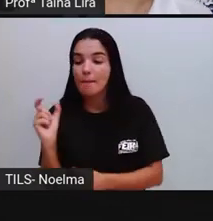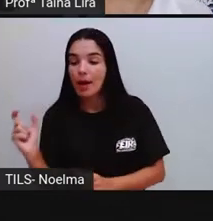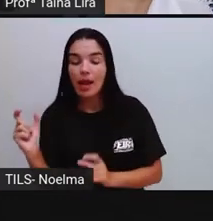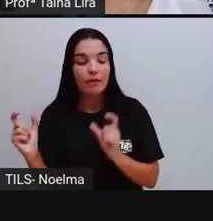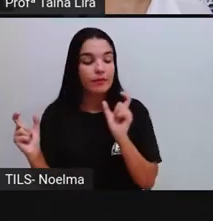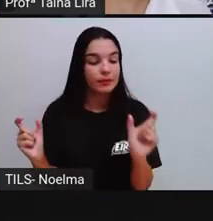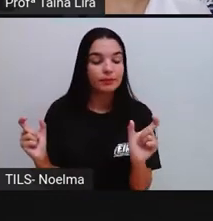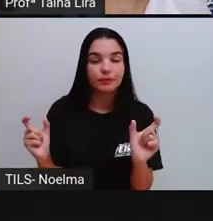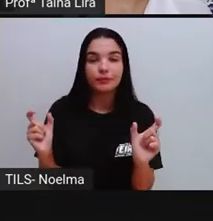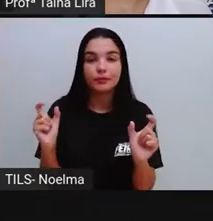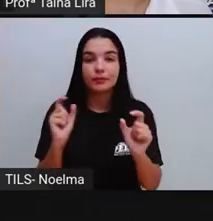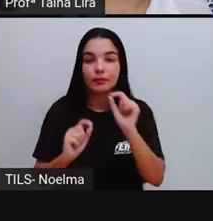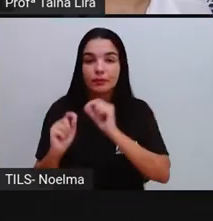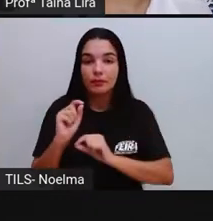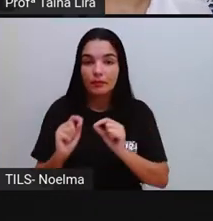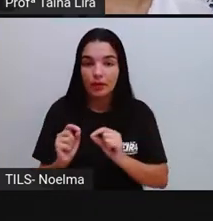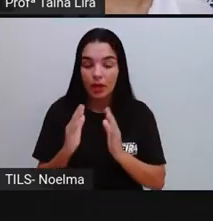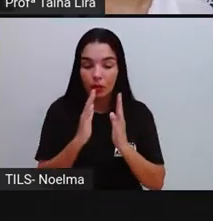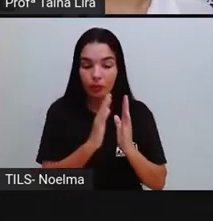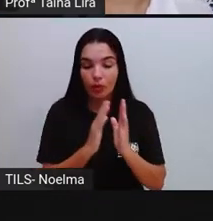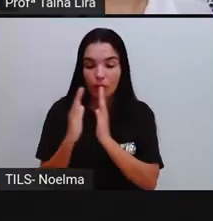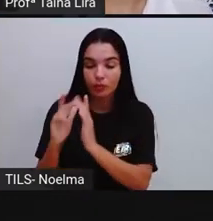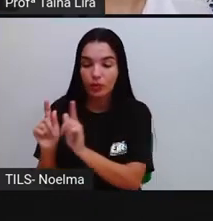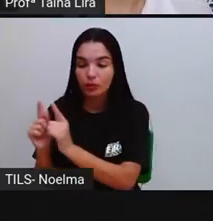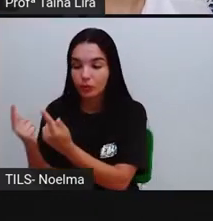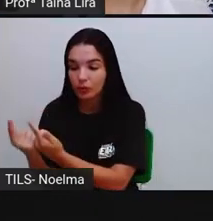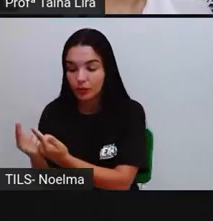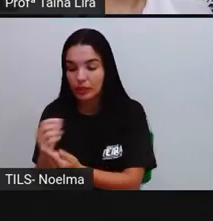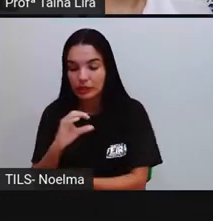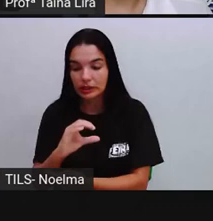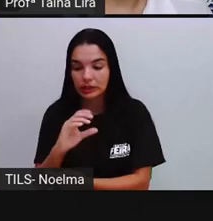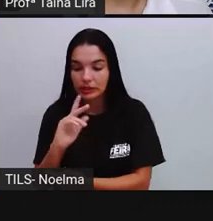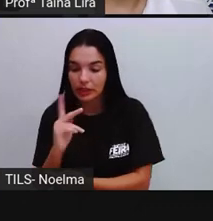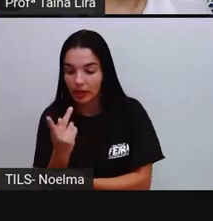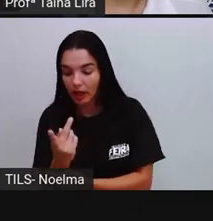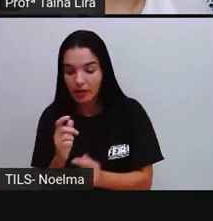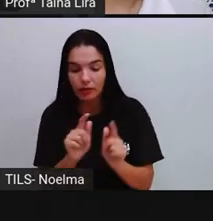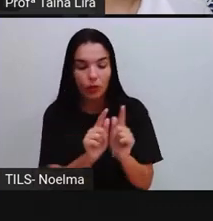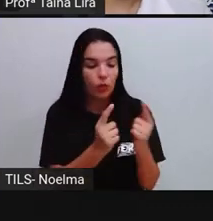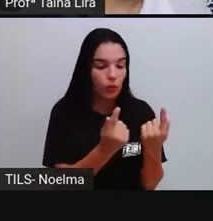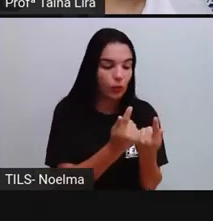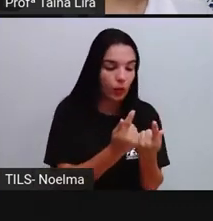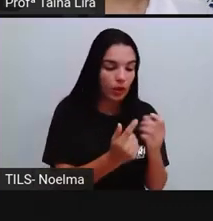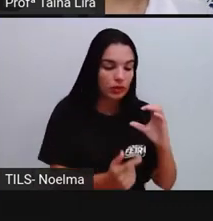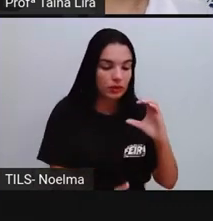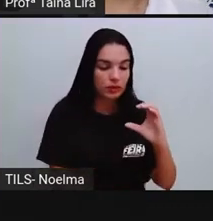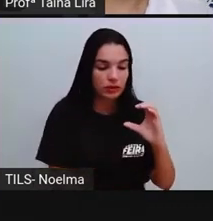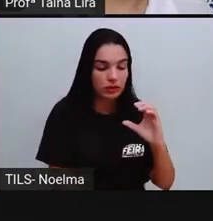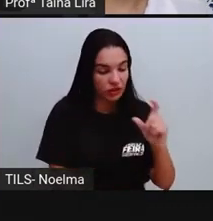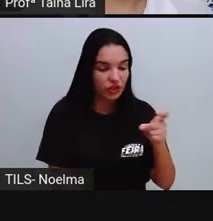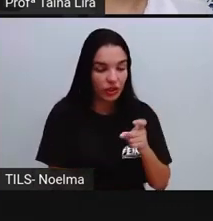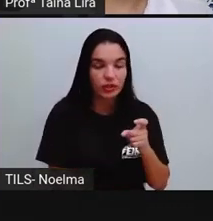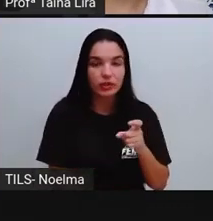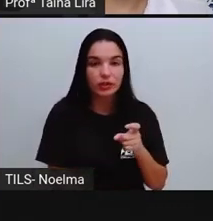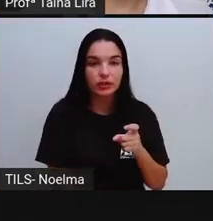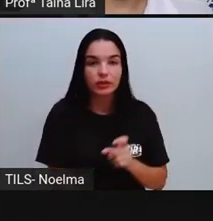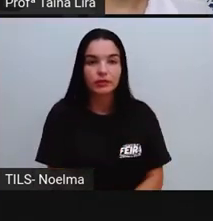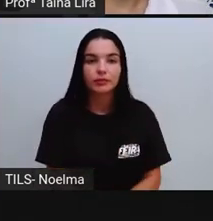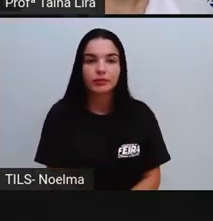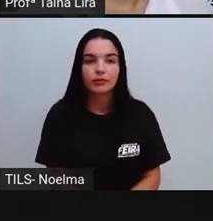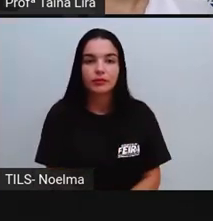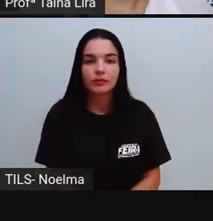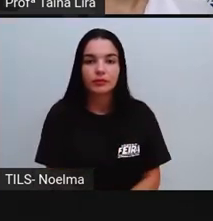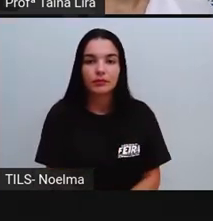do texto, Em dois grupos, Então, Palavras com X, Né? E palavras com CH, A gente vai começar com CH,